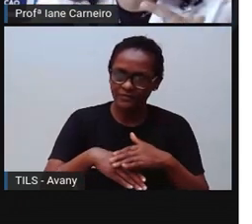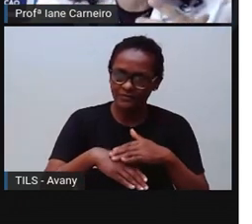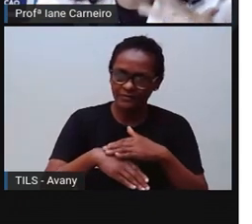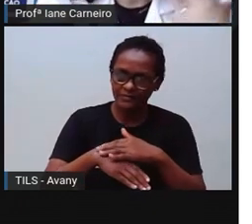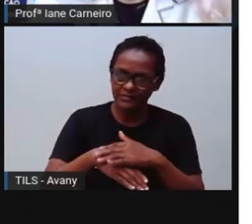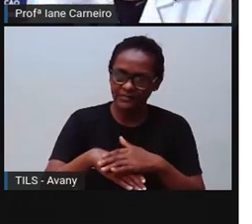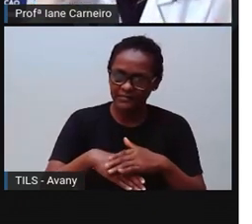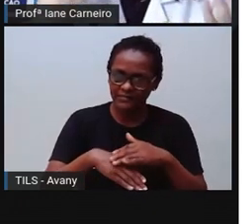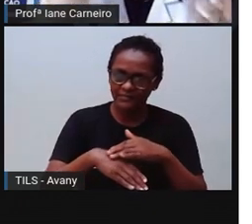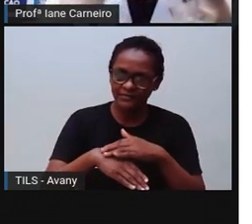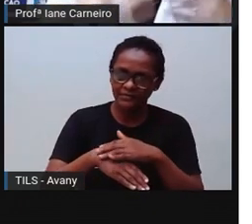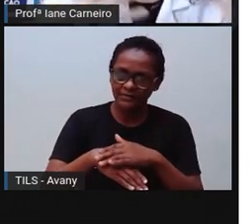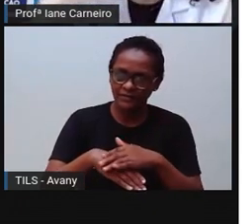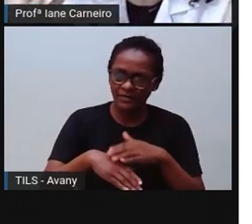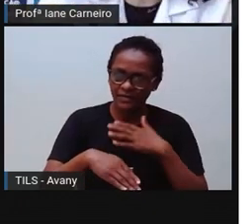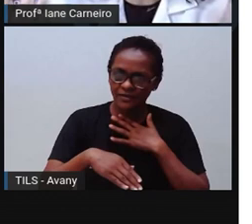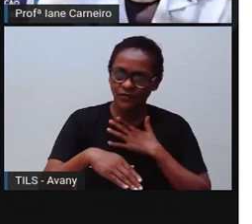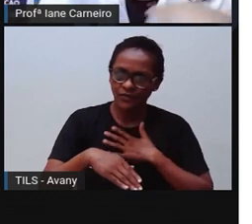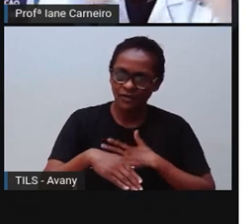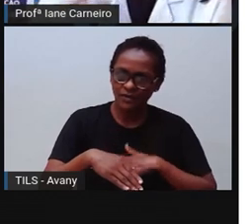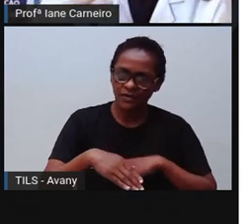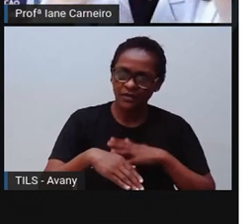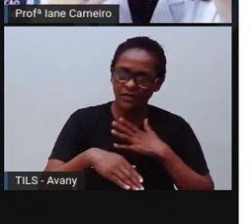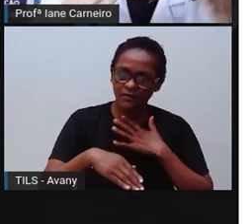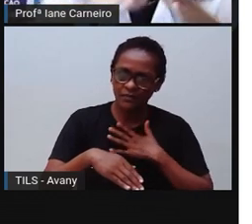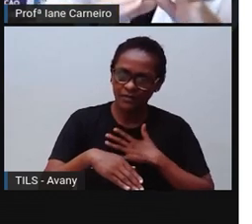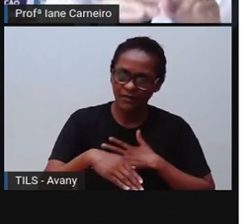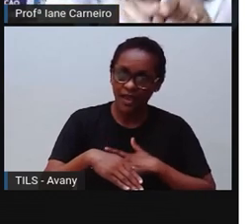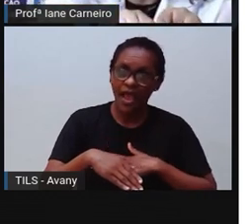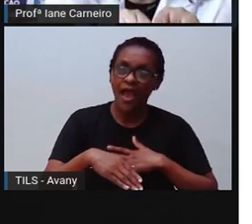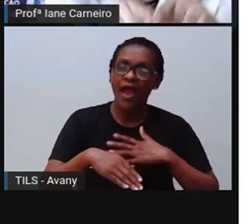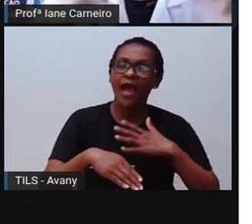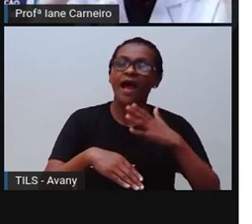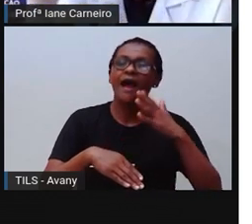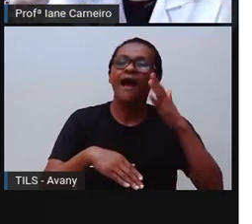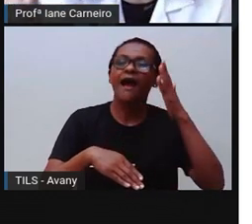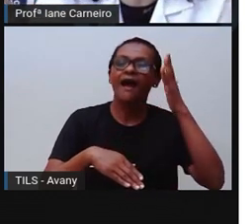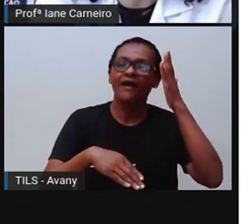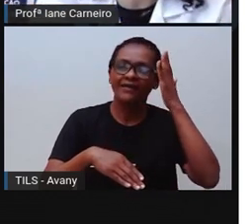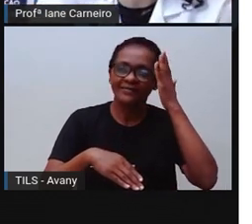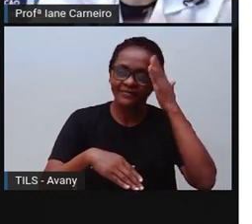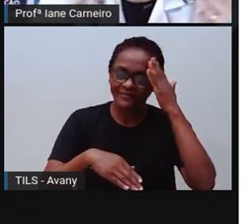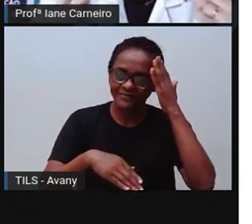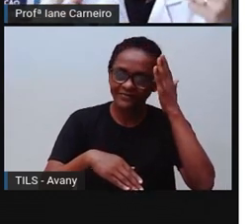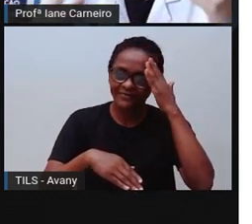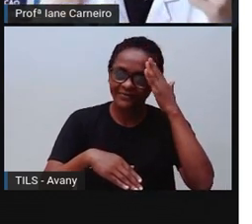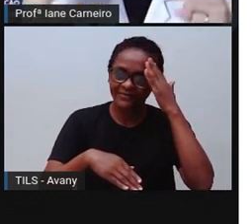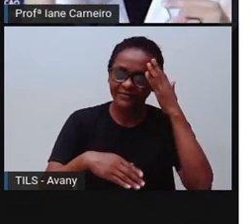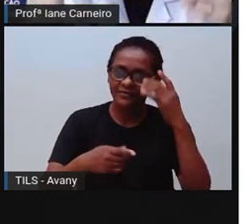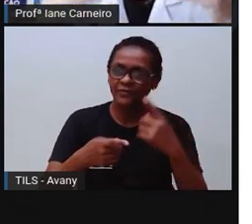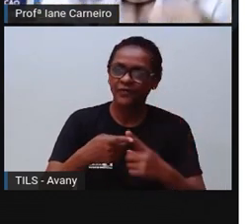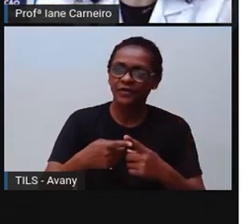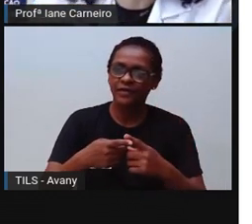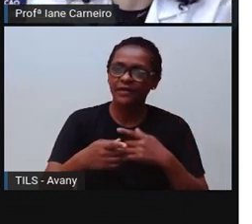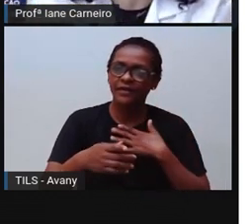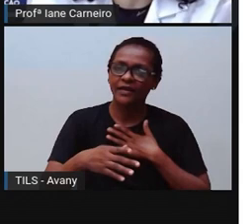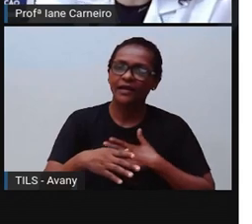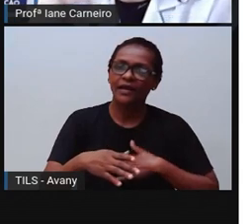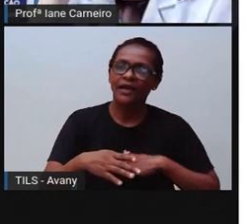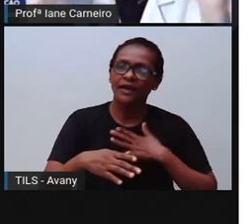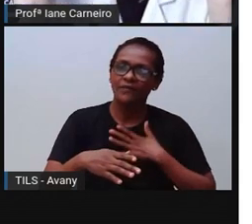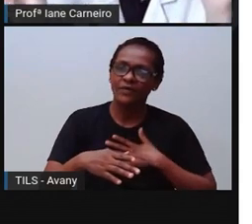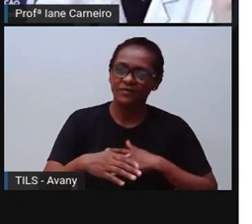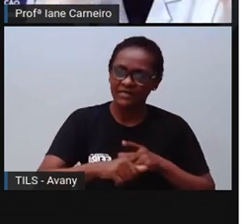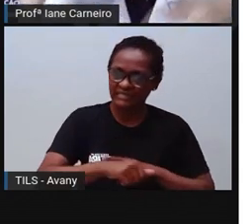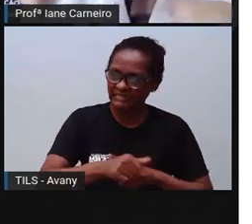conversando, vocês vão tentando entender. Às vezes vocês não estão entendendo a situação, né, estão falando a mesma coisa,